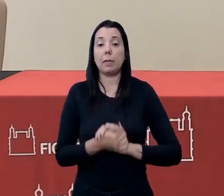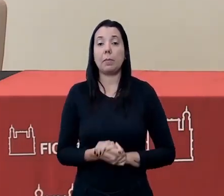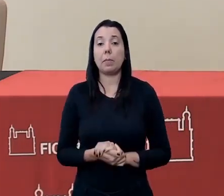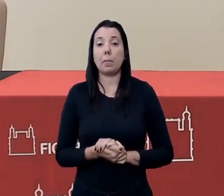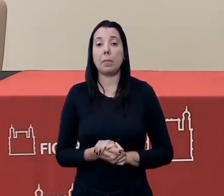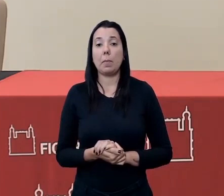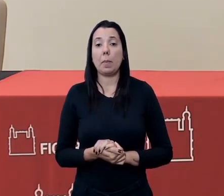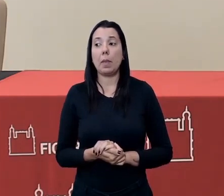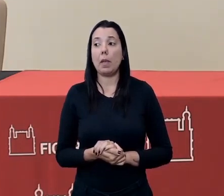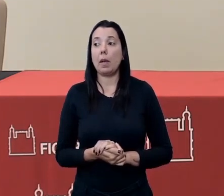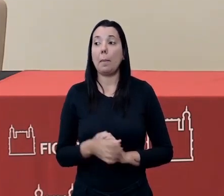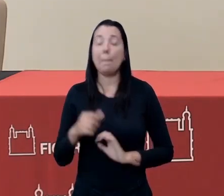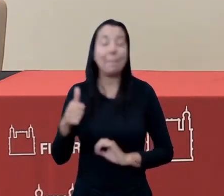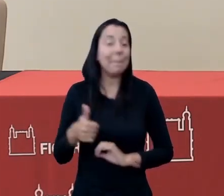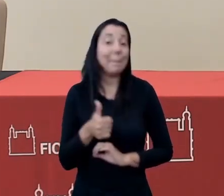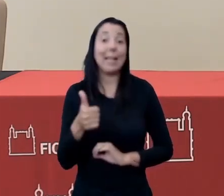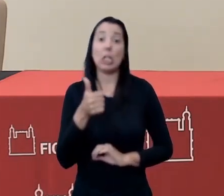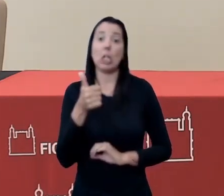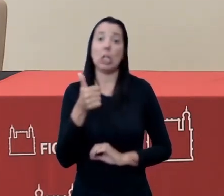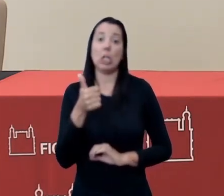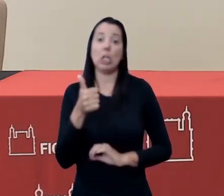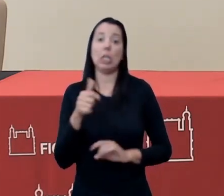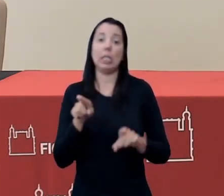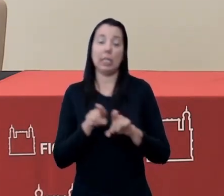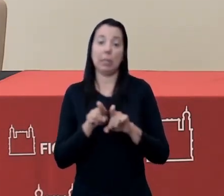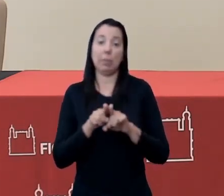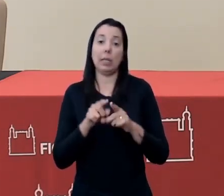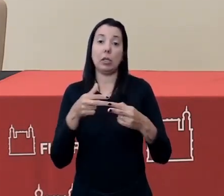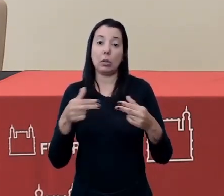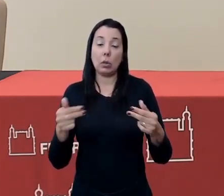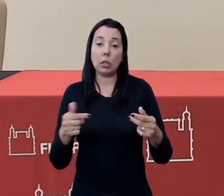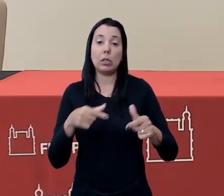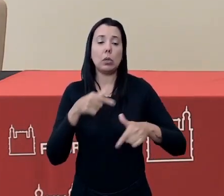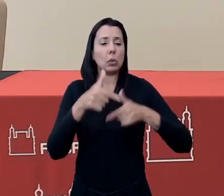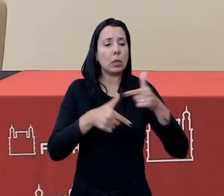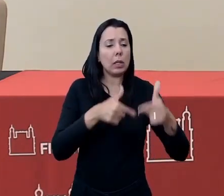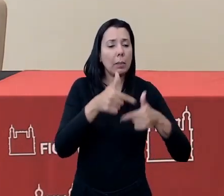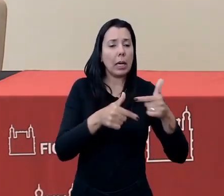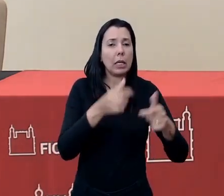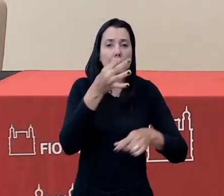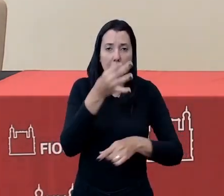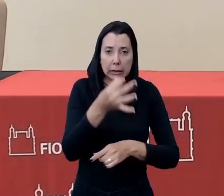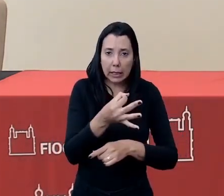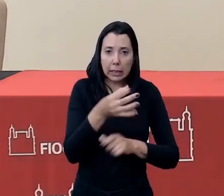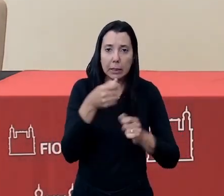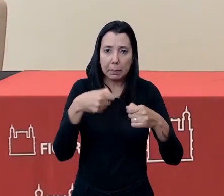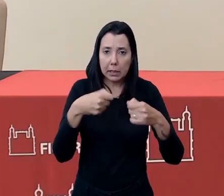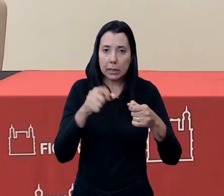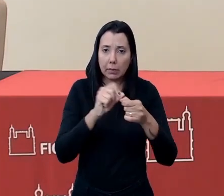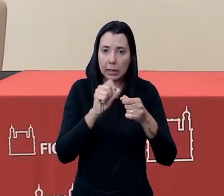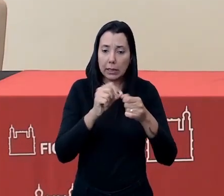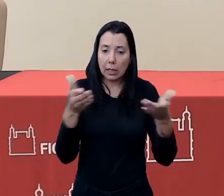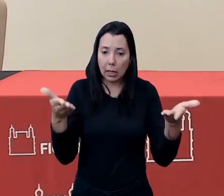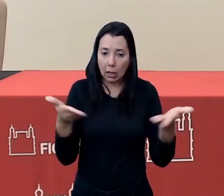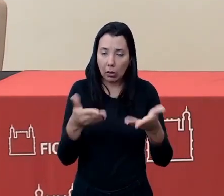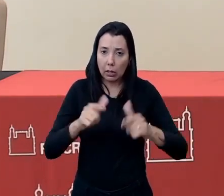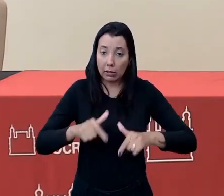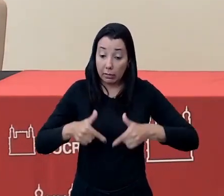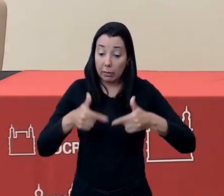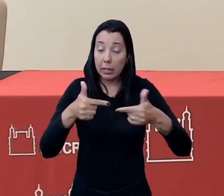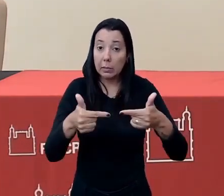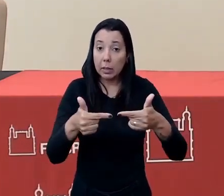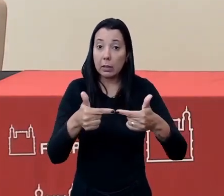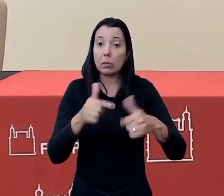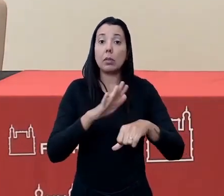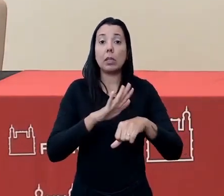digamos assim, para a melhoria e sustentação das ações concretas que precisam ser realizadas para o enfrentamento